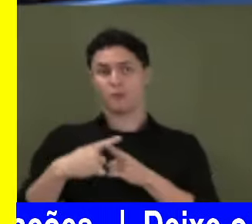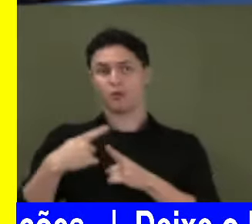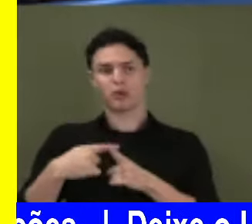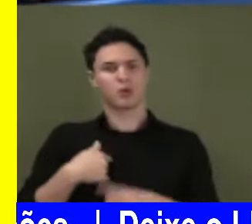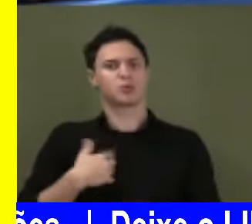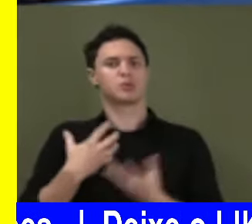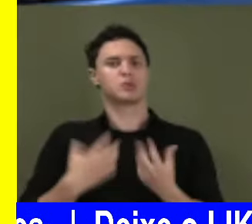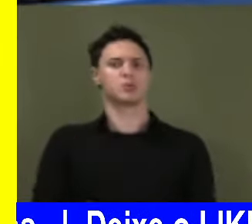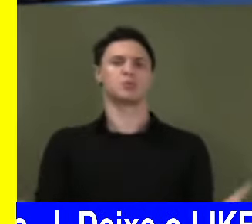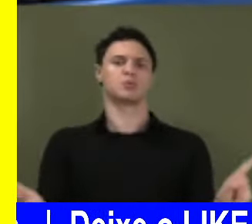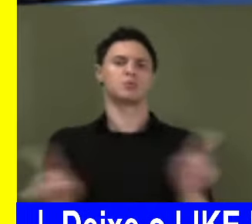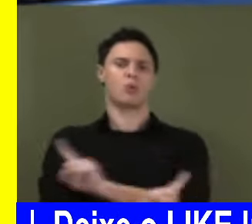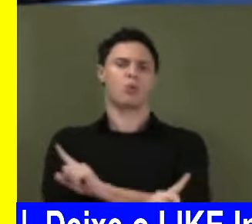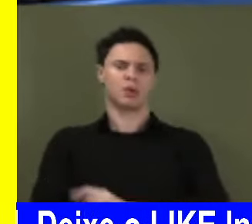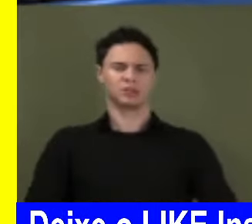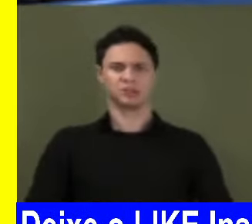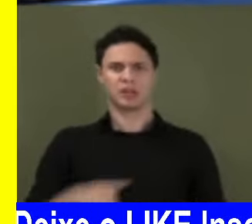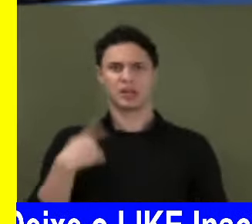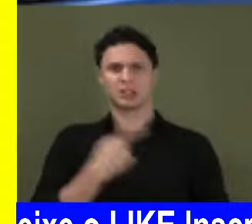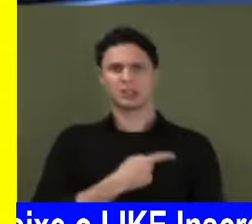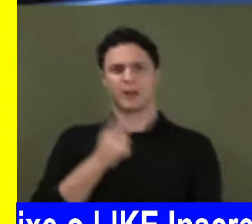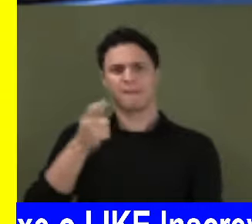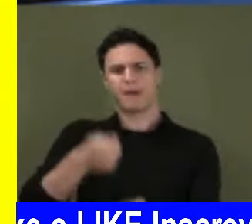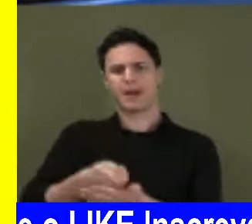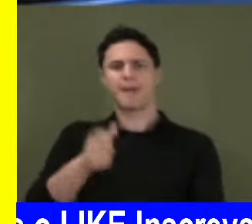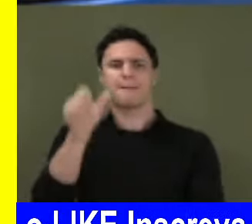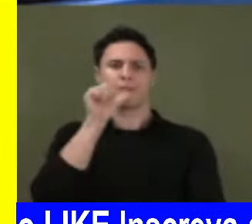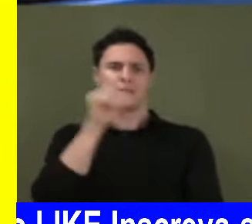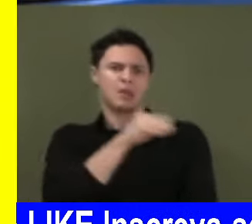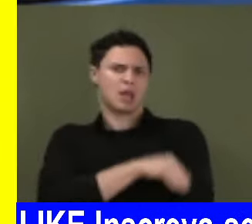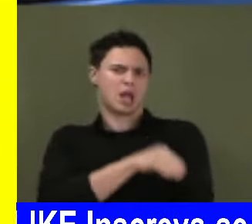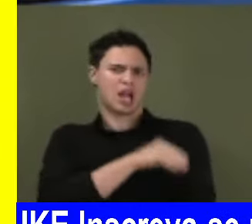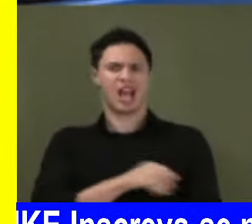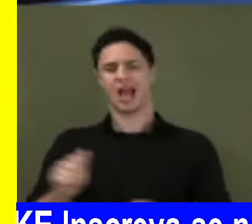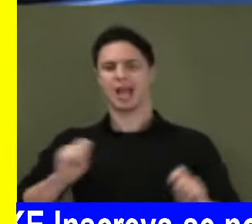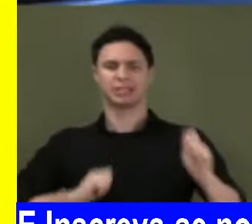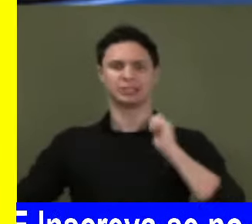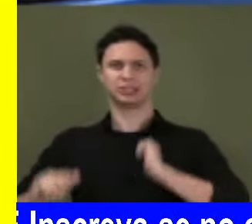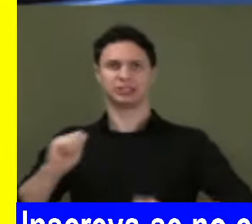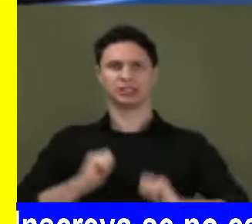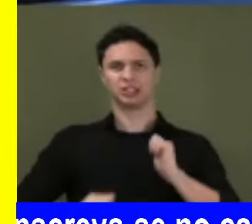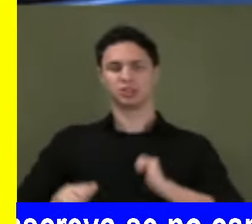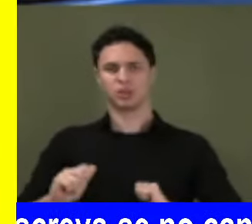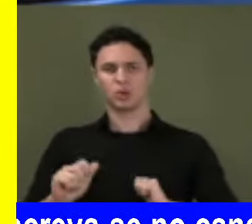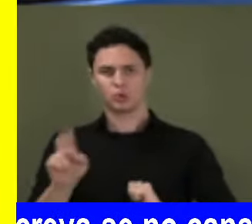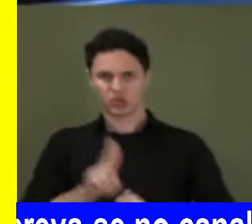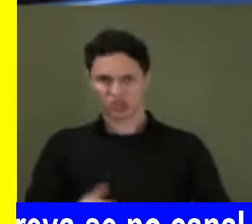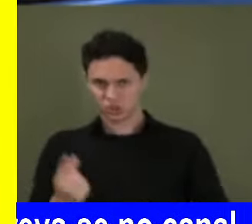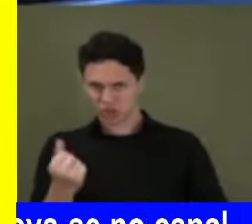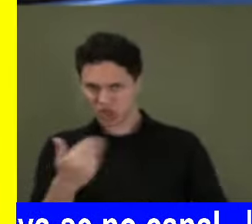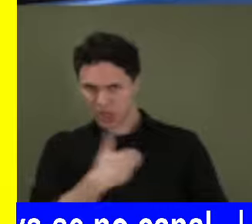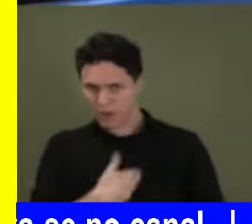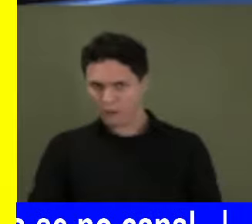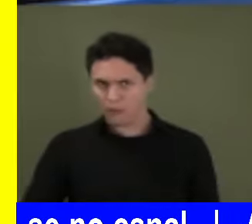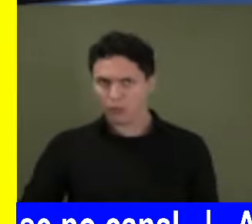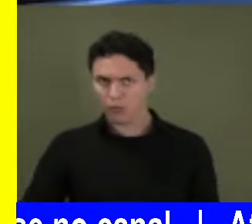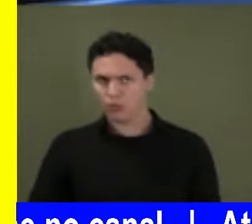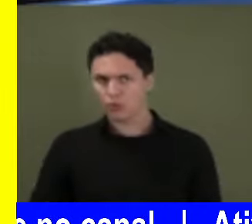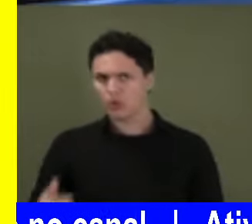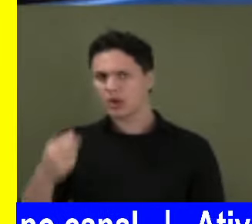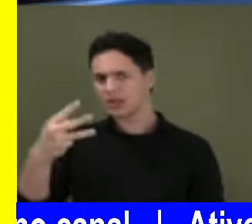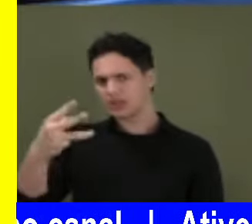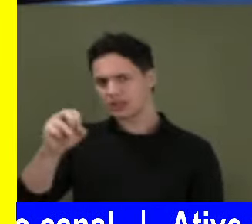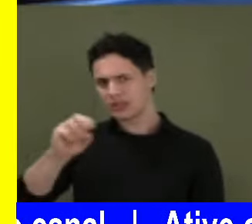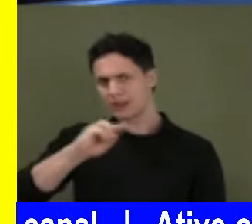admito que a gente pague bebida alcoólica para artista com verba pública. Senador, 30 milhões,